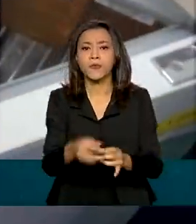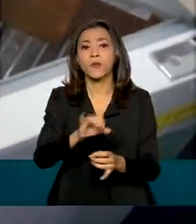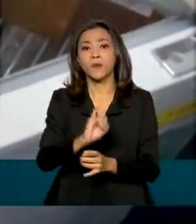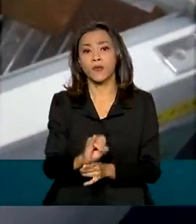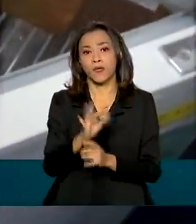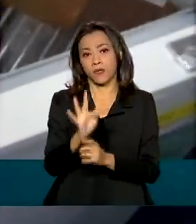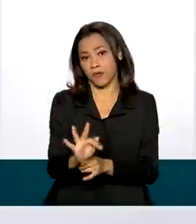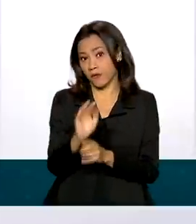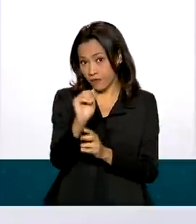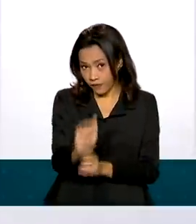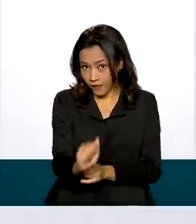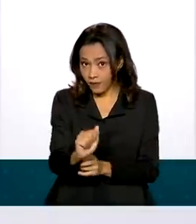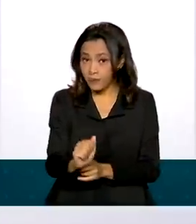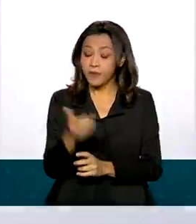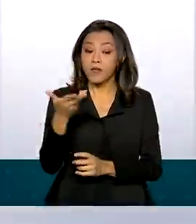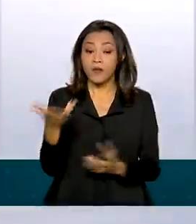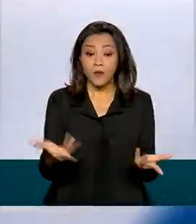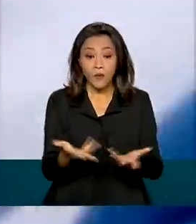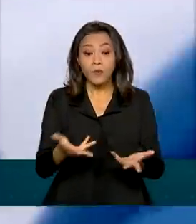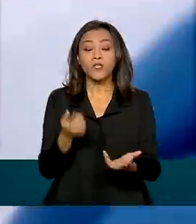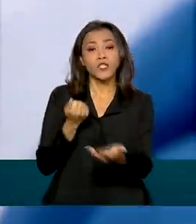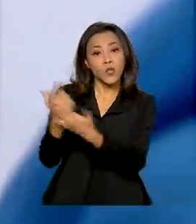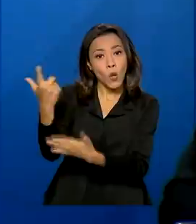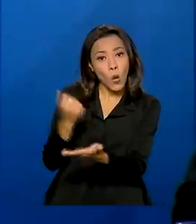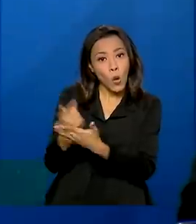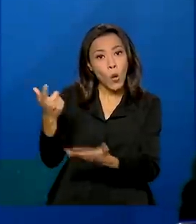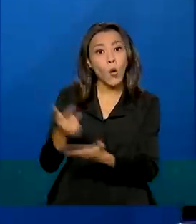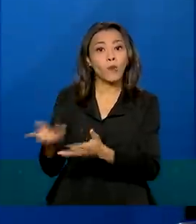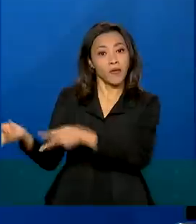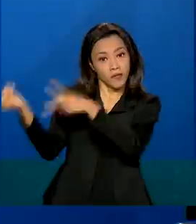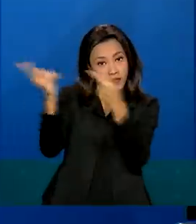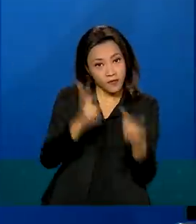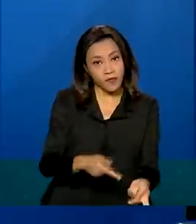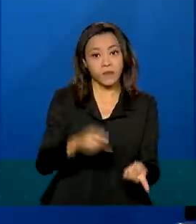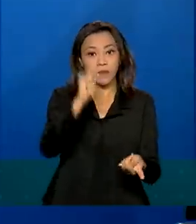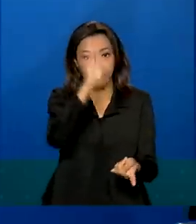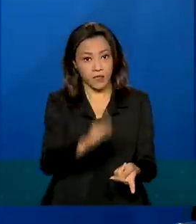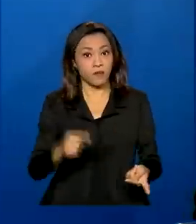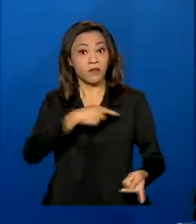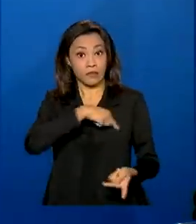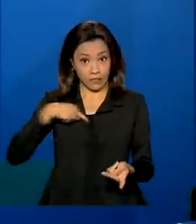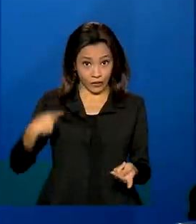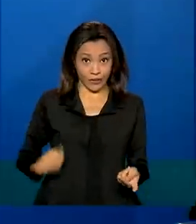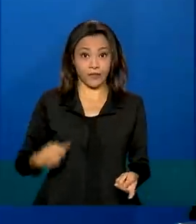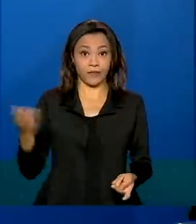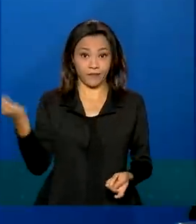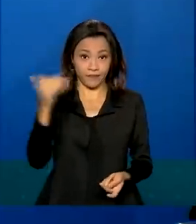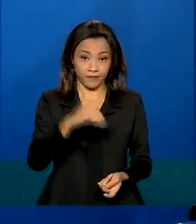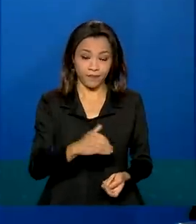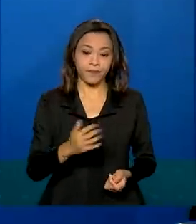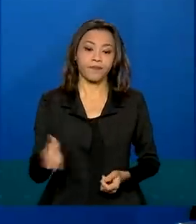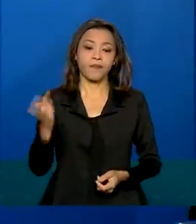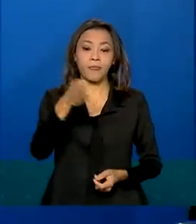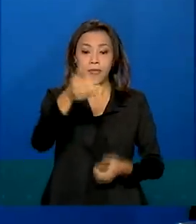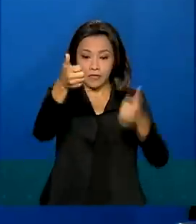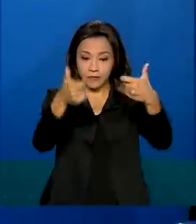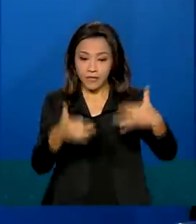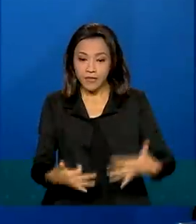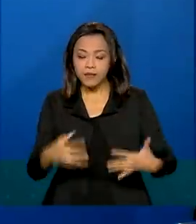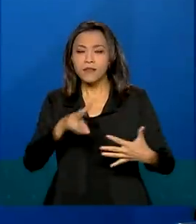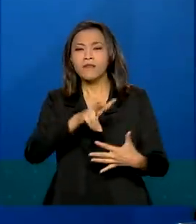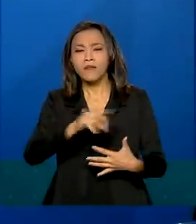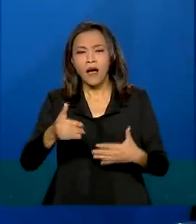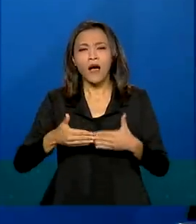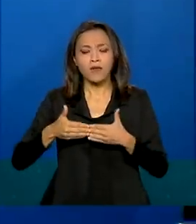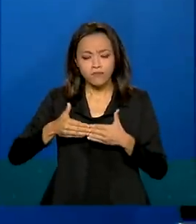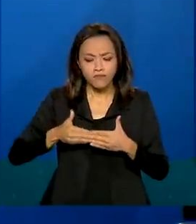IFA. Atualmente, o insumo é importado da China. O contrato de transferência tecnológica permitirá avançarmos em